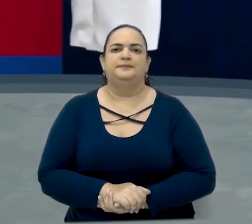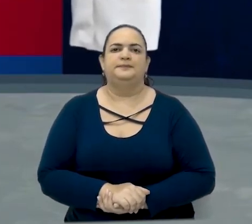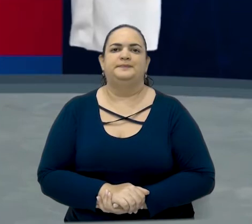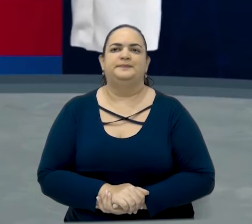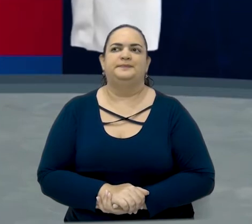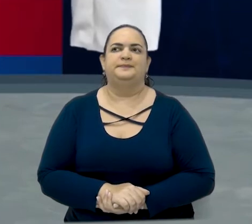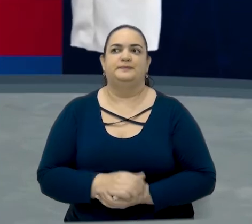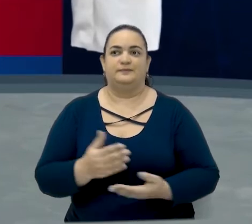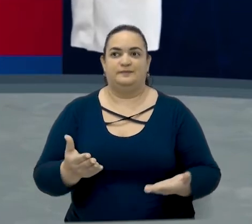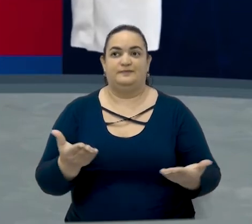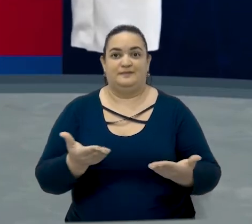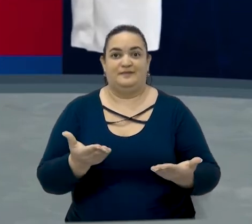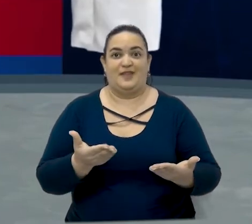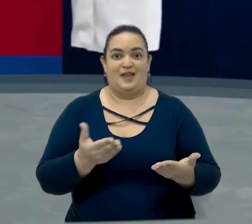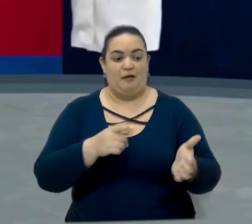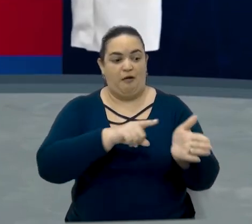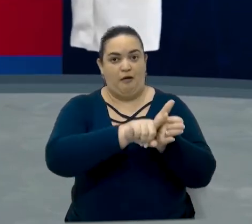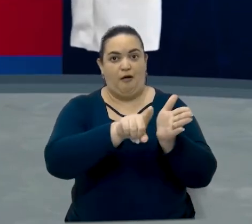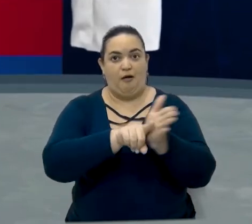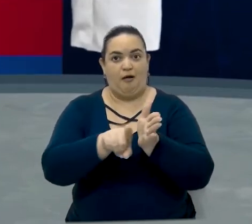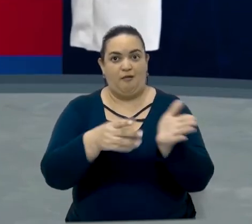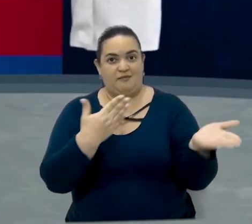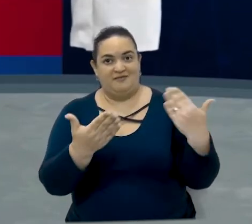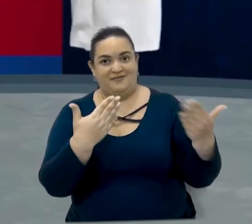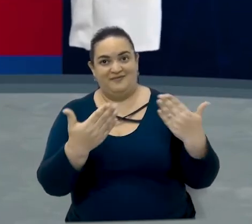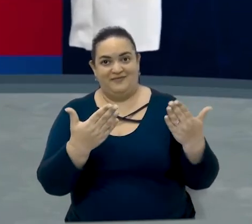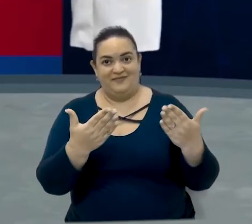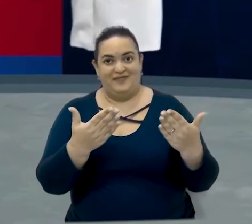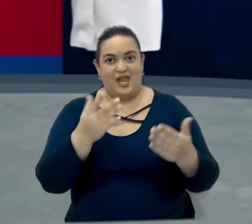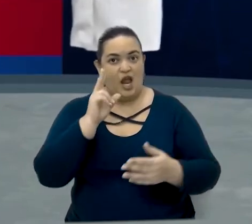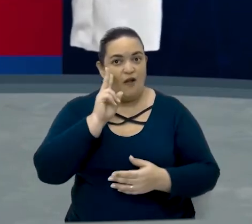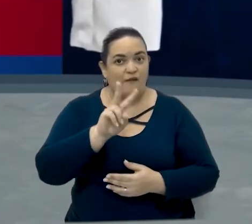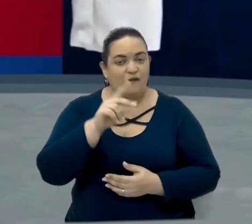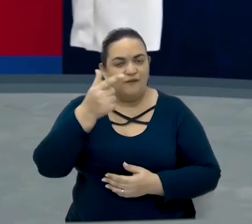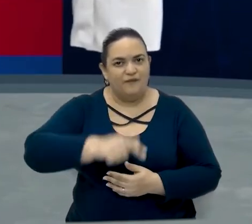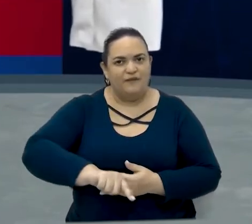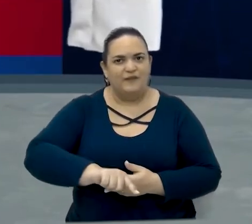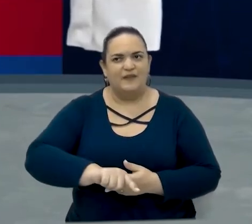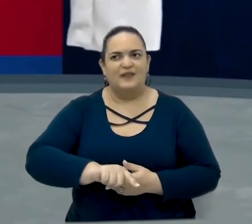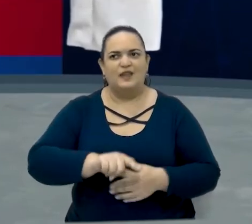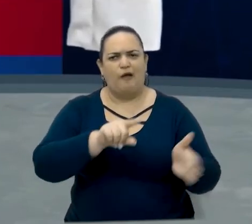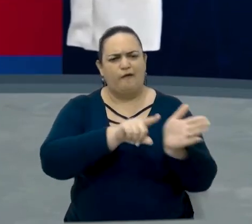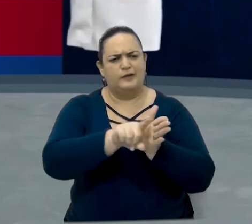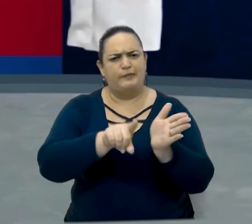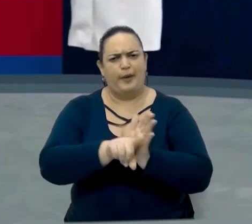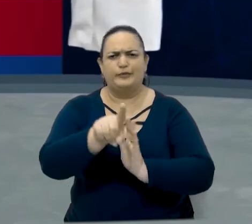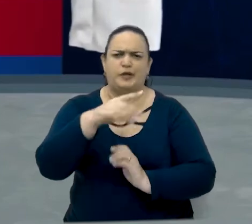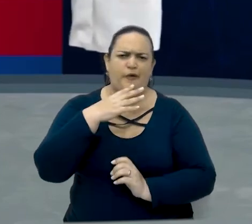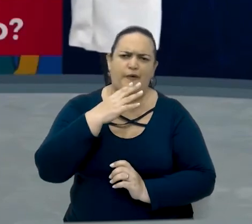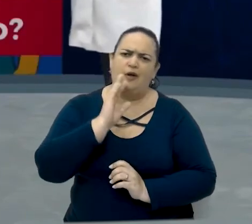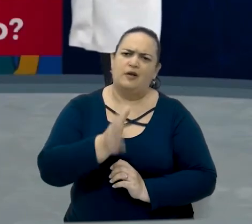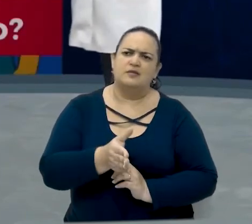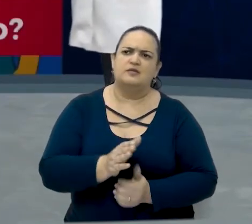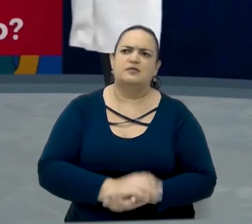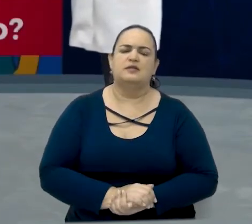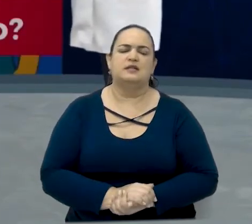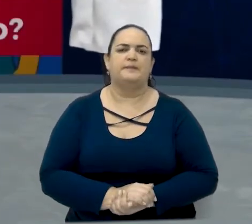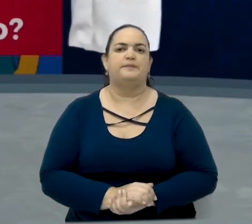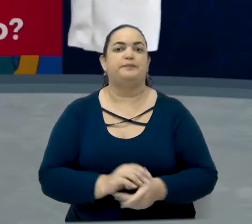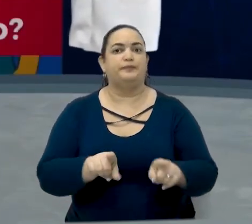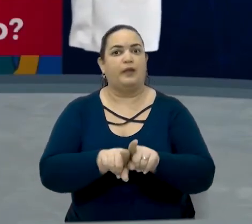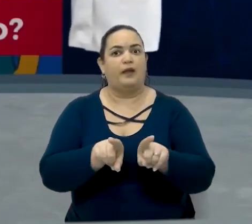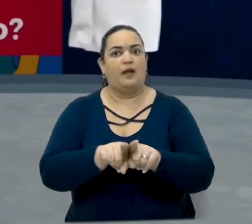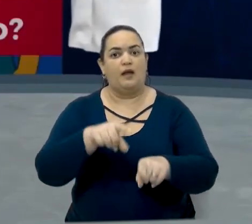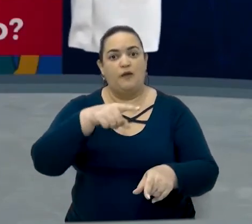Bom, então vamos rever esses pequenos diálogos, né? Só para reforçar essas perguntas que vocês já conhecem, não é? E também para